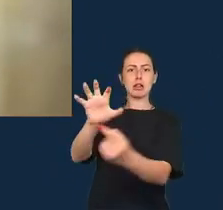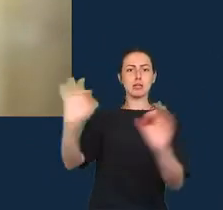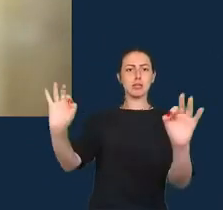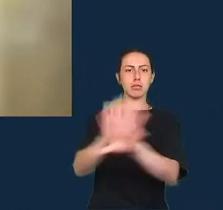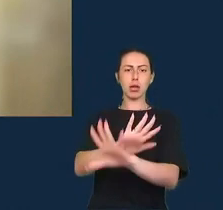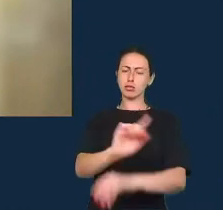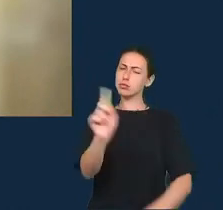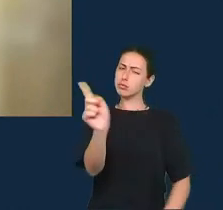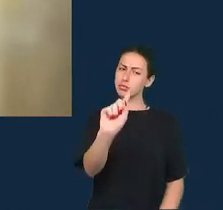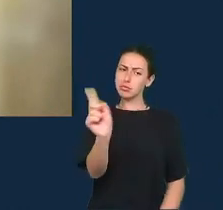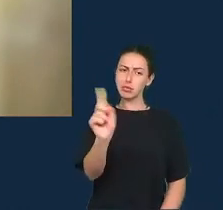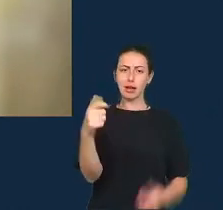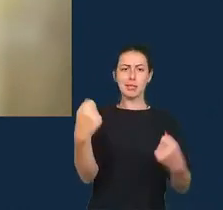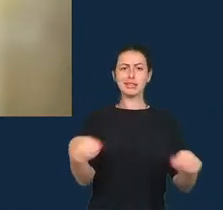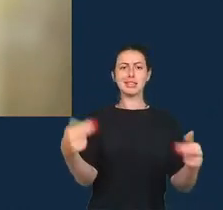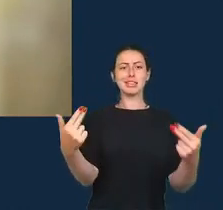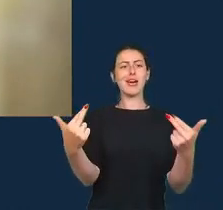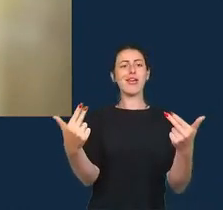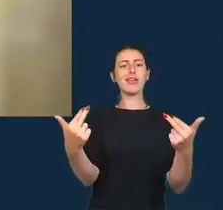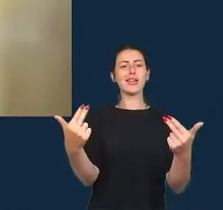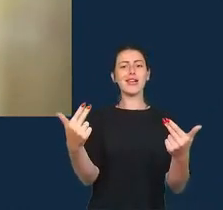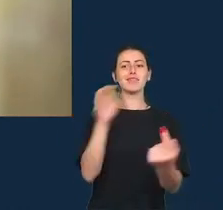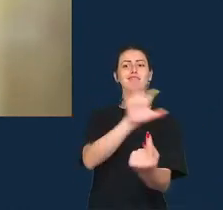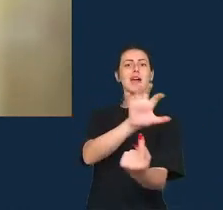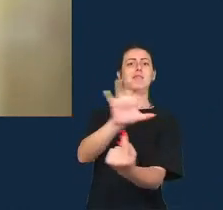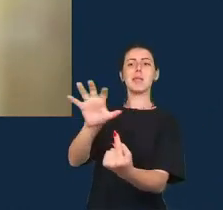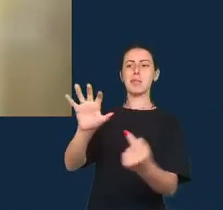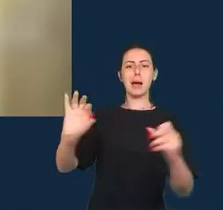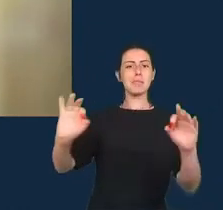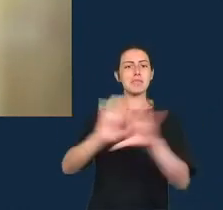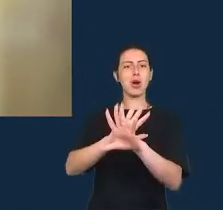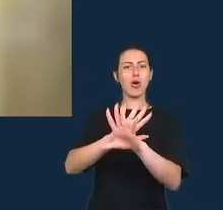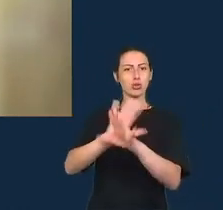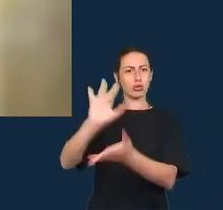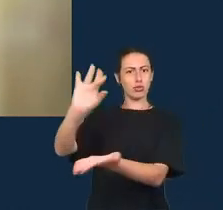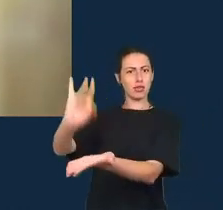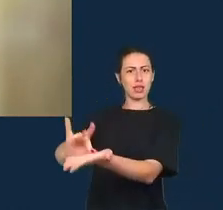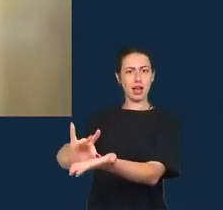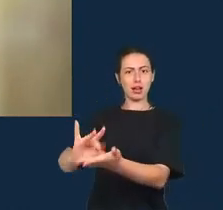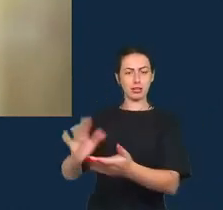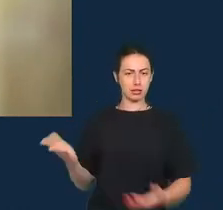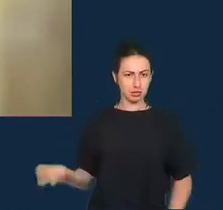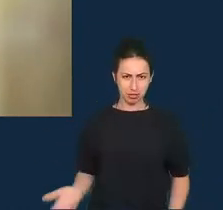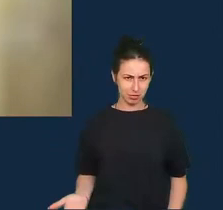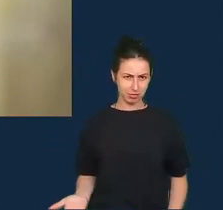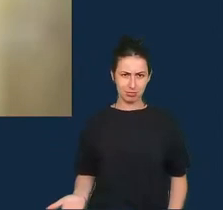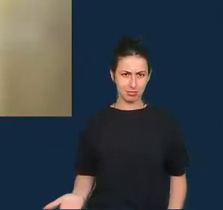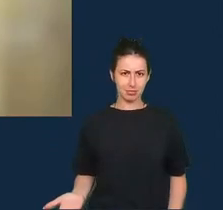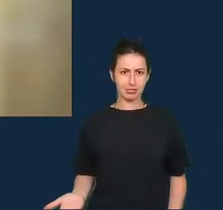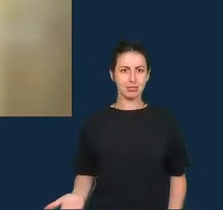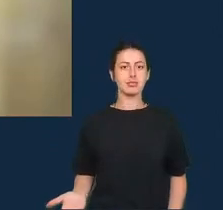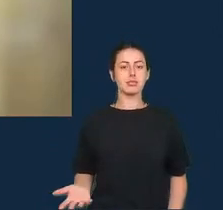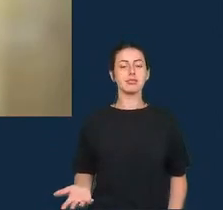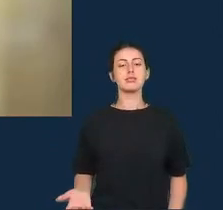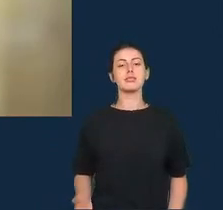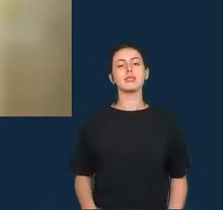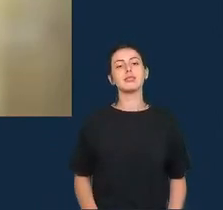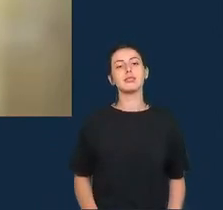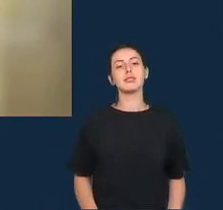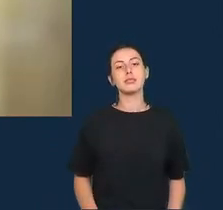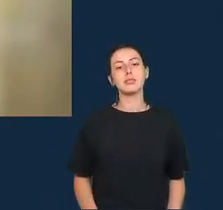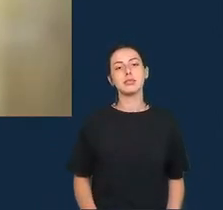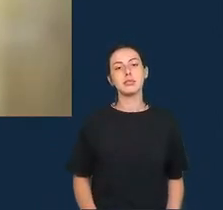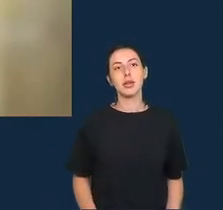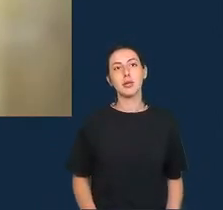colocar os fatos lá e dando uma e dar uma uma interpretação correta que é o princípio da propaganda todo